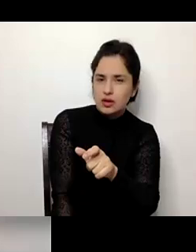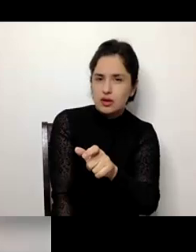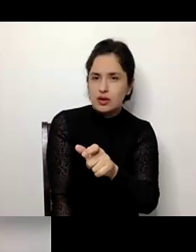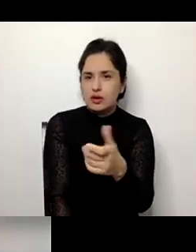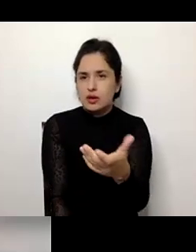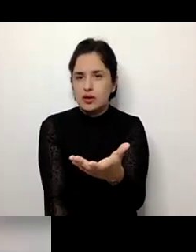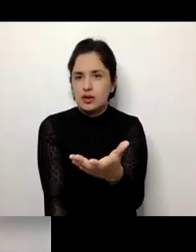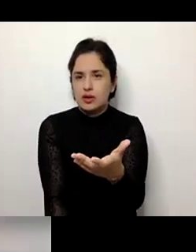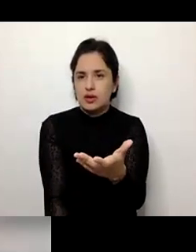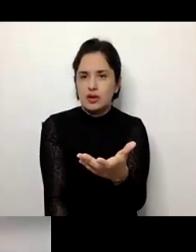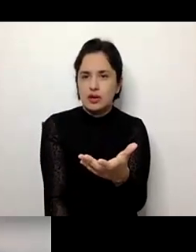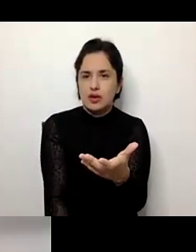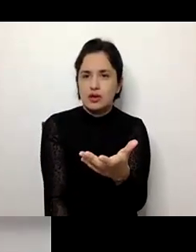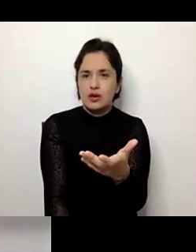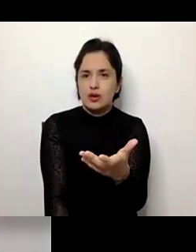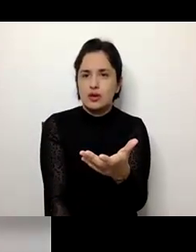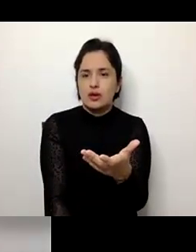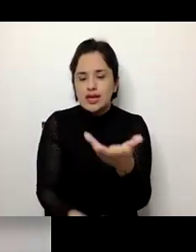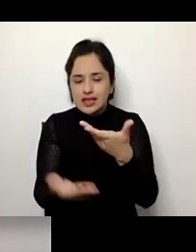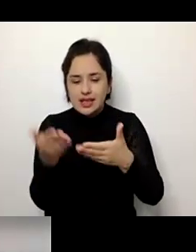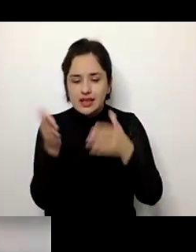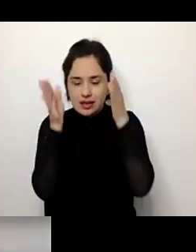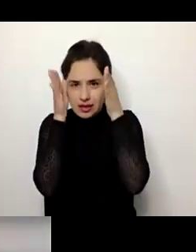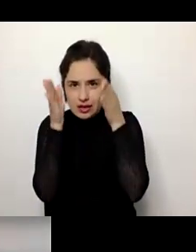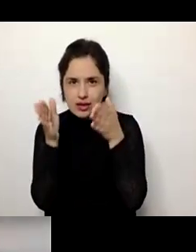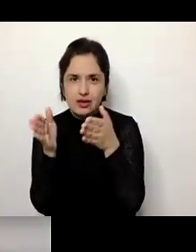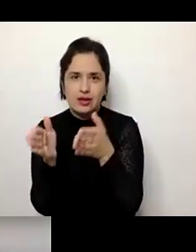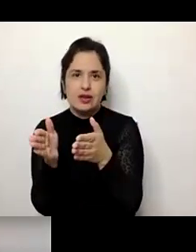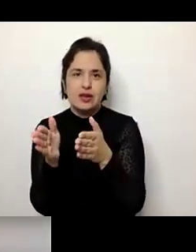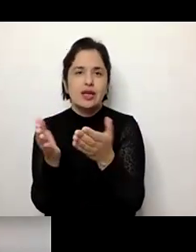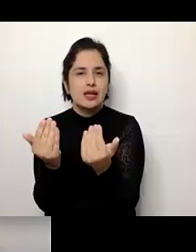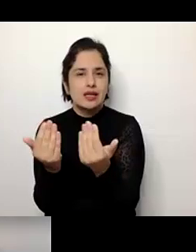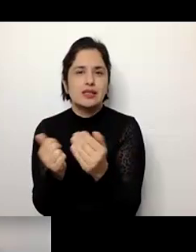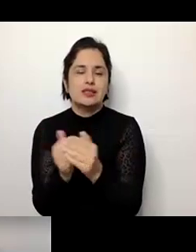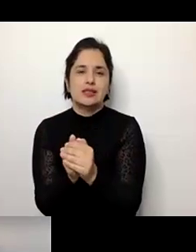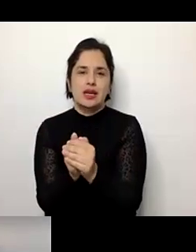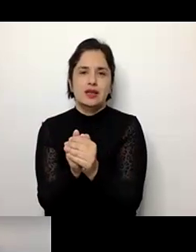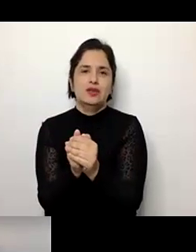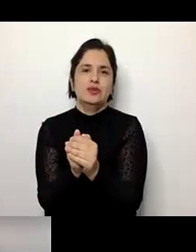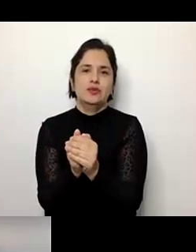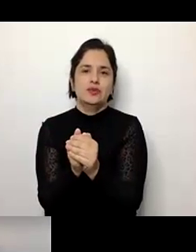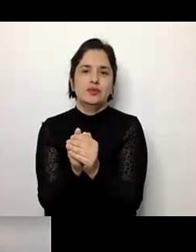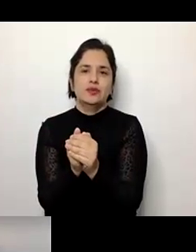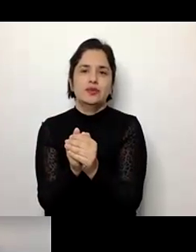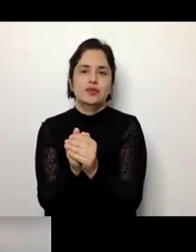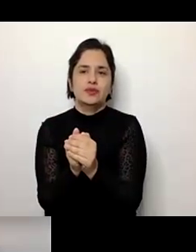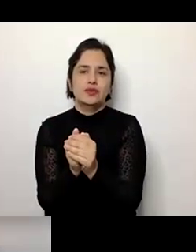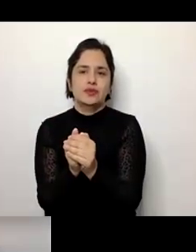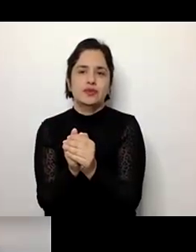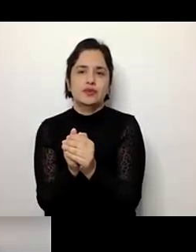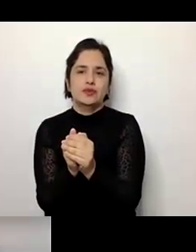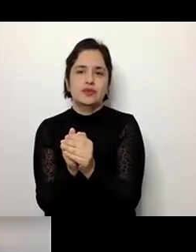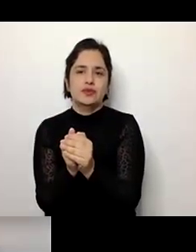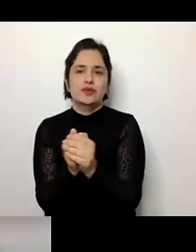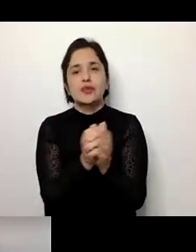atendimento que seja adequado àquela faixa de desenvolvimento que ela está, que é o período do